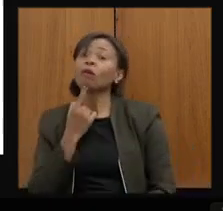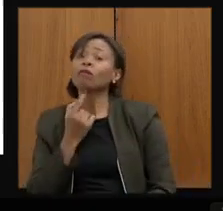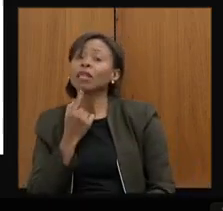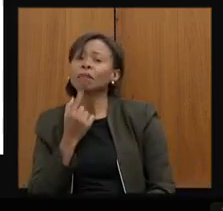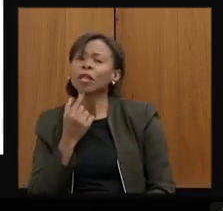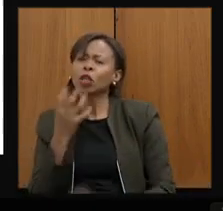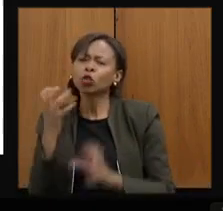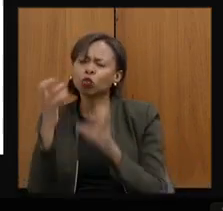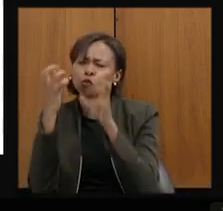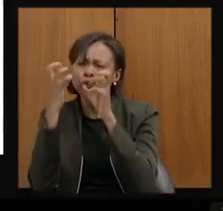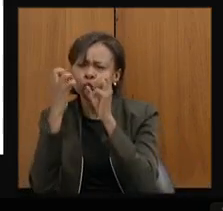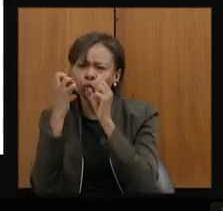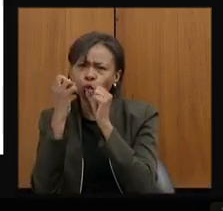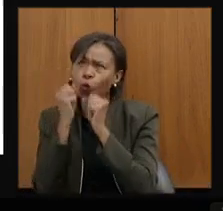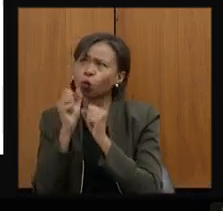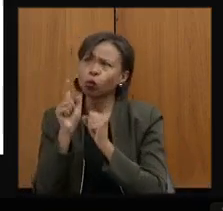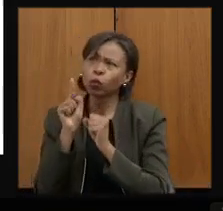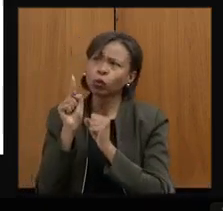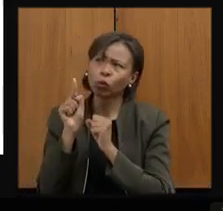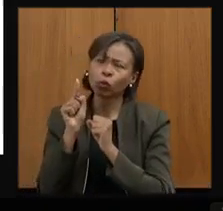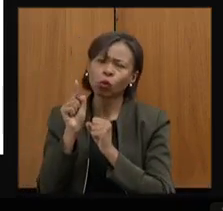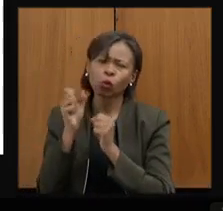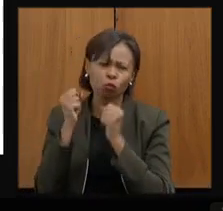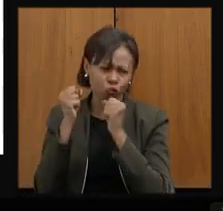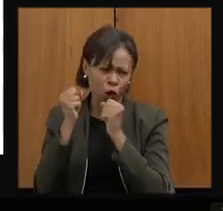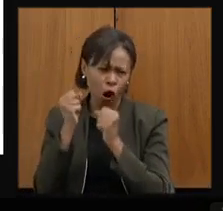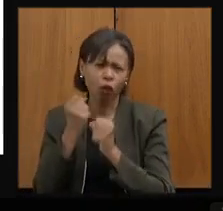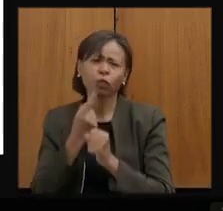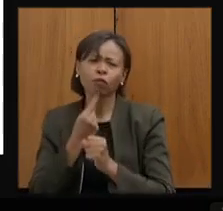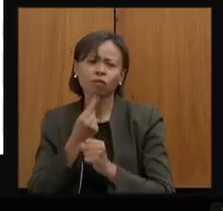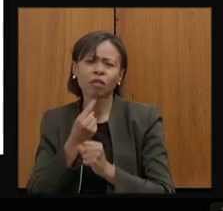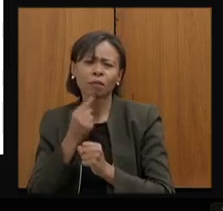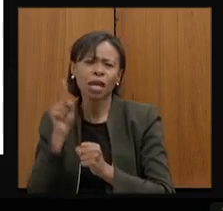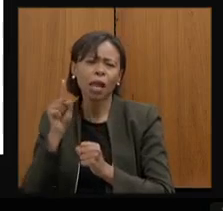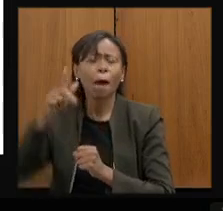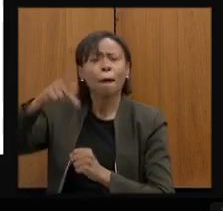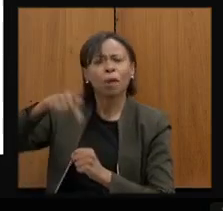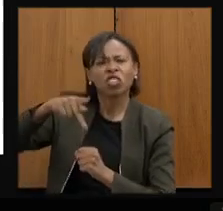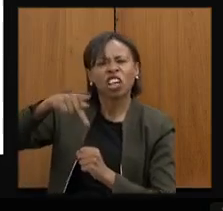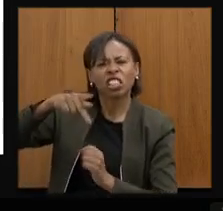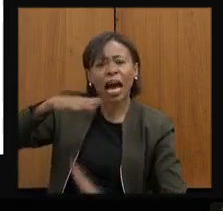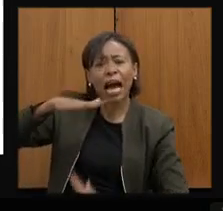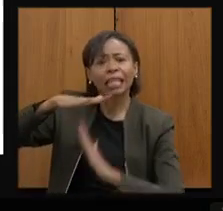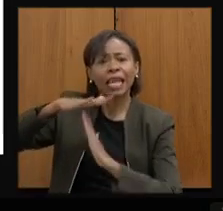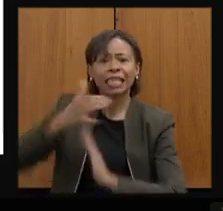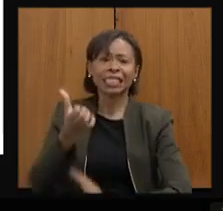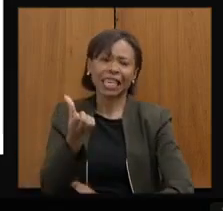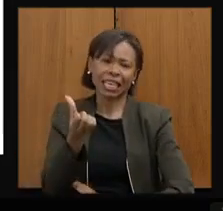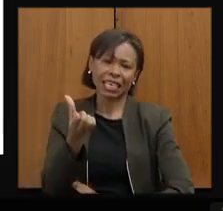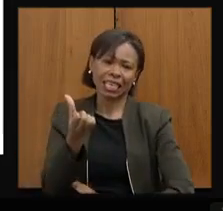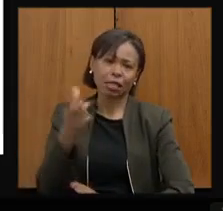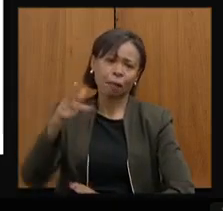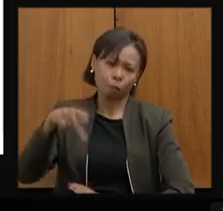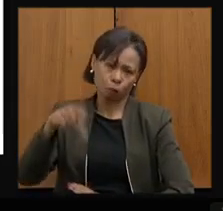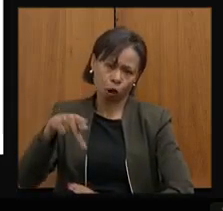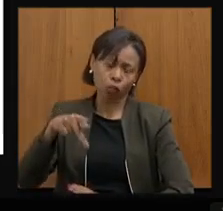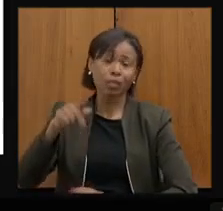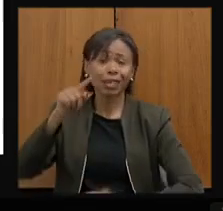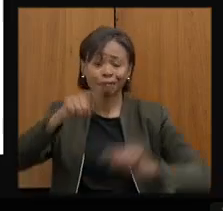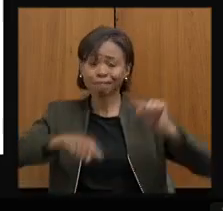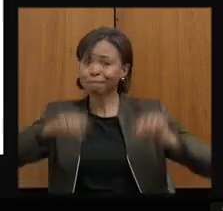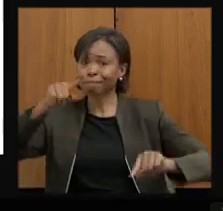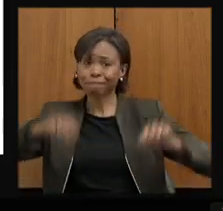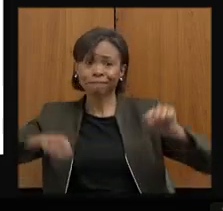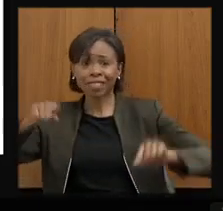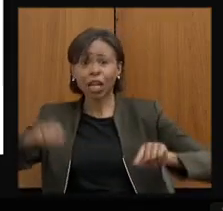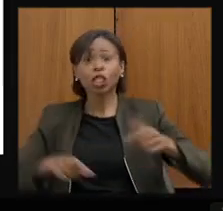escuro, o vermelho mais intenso, as pontuações até a nota seis. Vocês veem a variação. Entre o